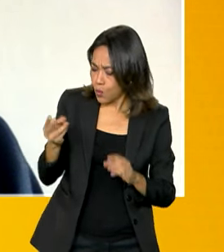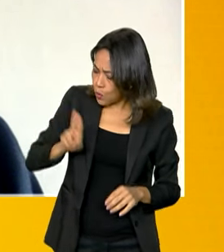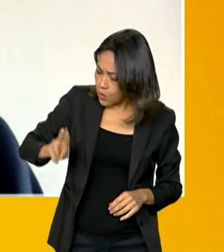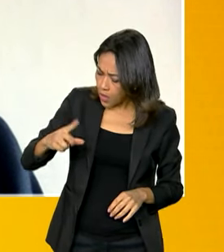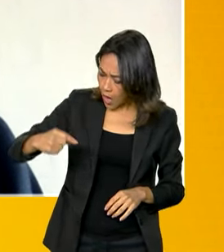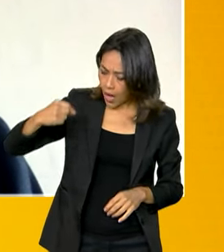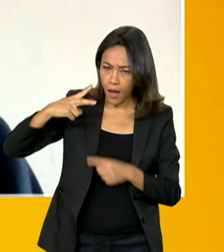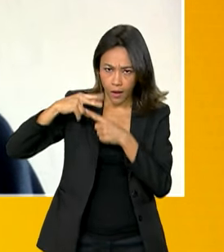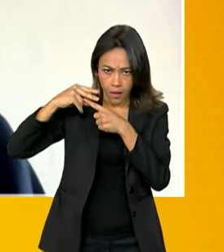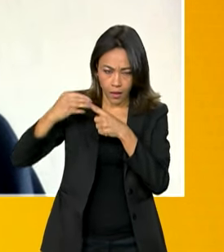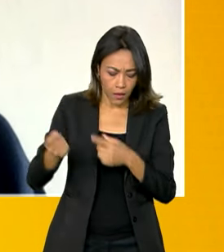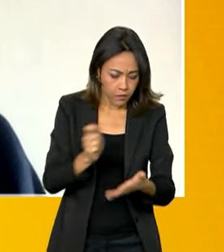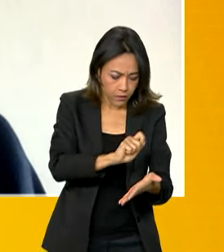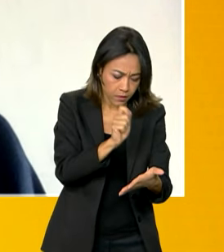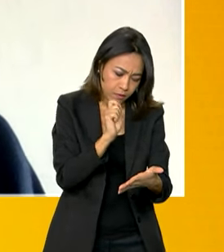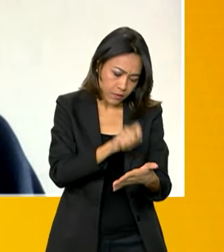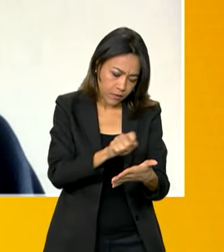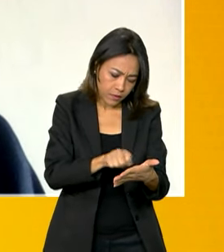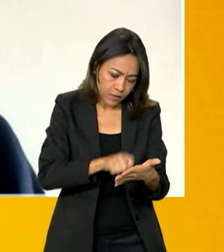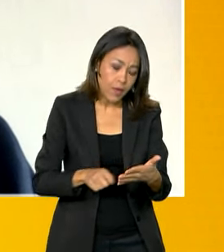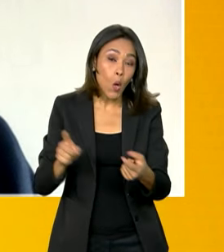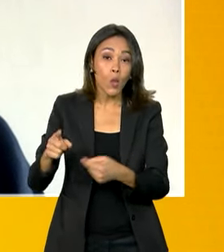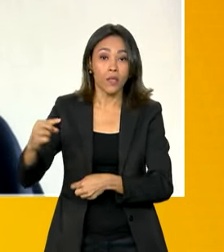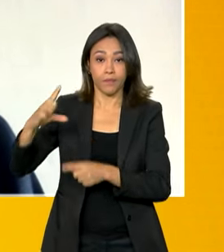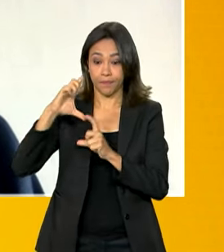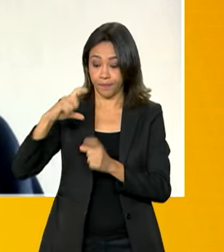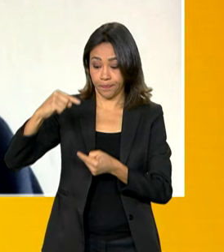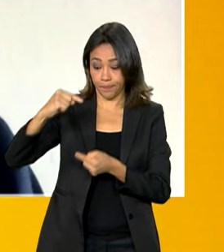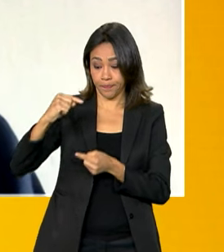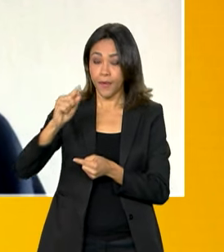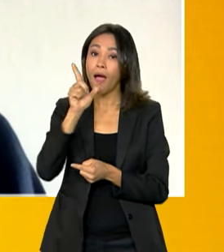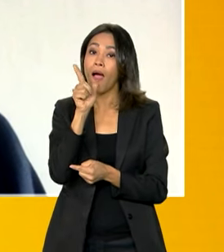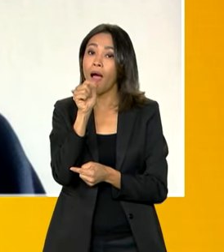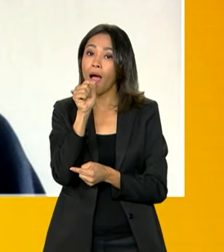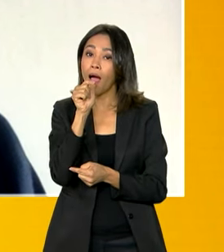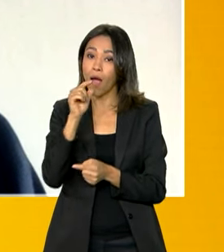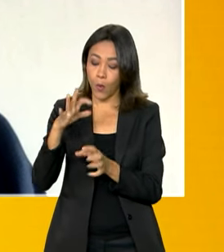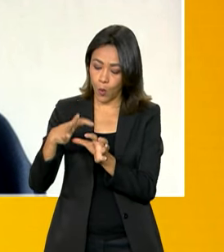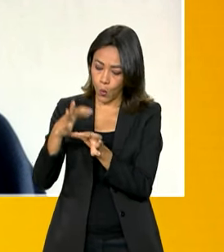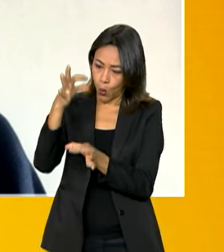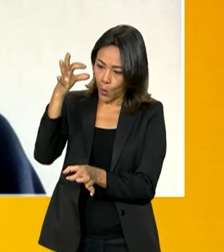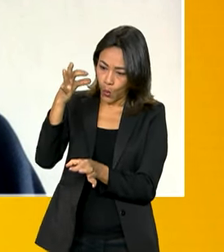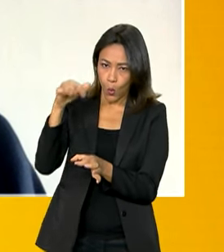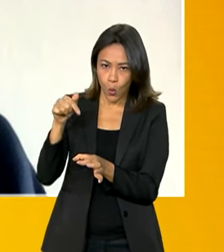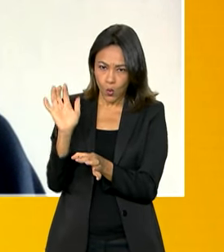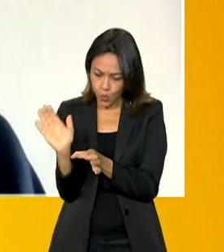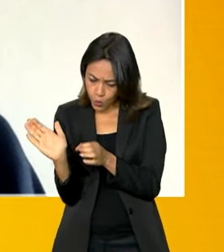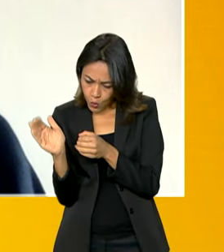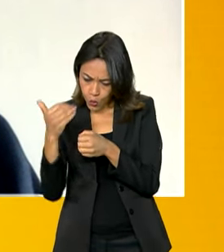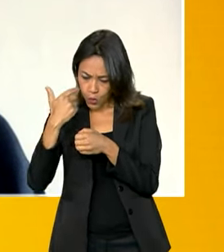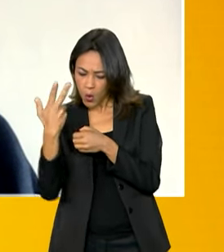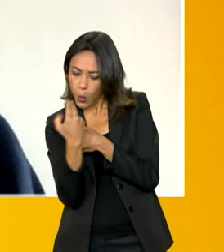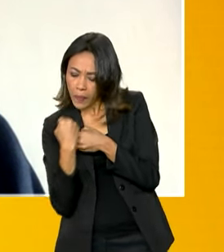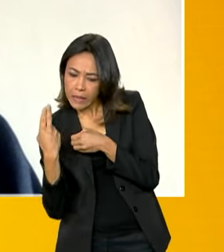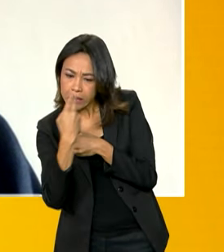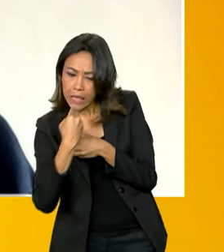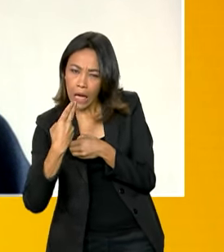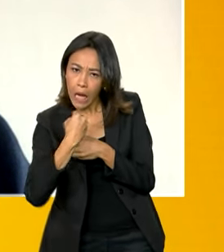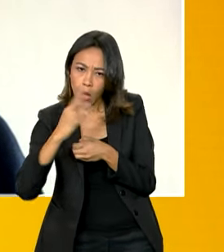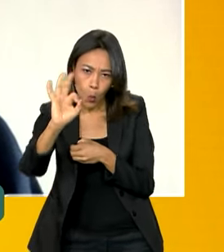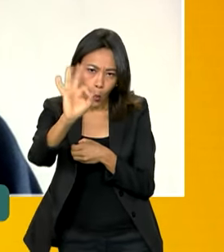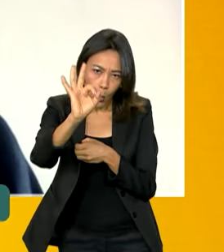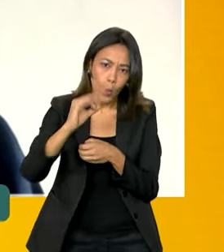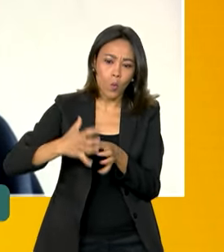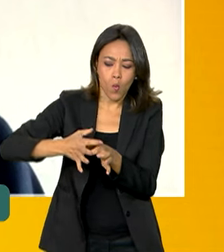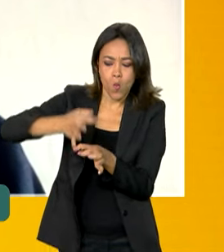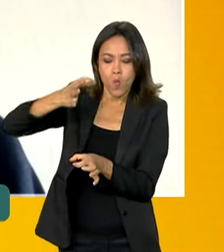fazer a prova. Ele pode levar a garrafa d'água, também transparente. A prova é uma prova longa, uma jornada de dois